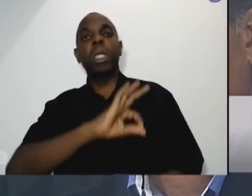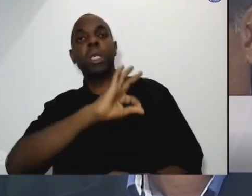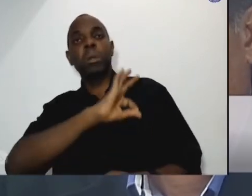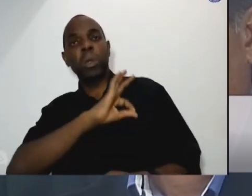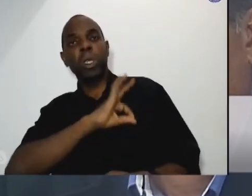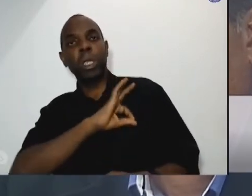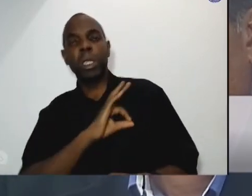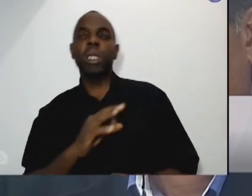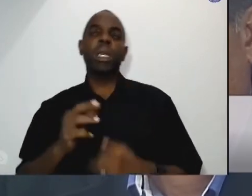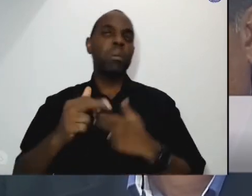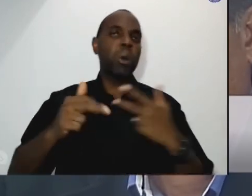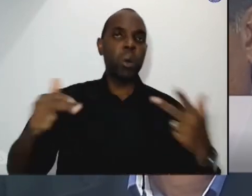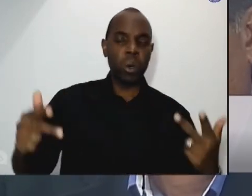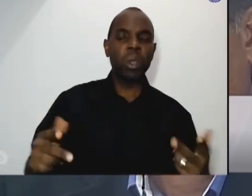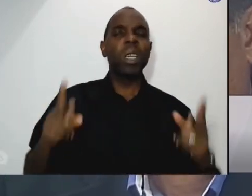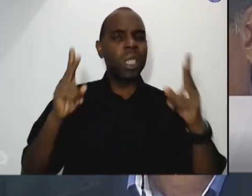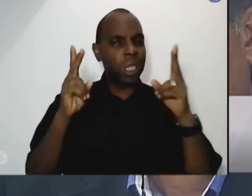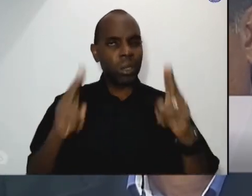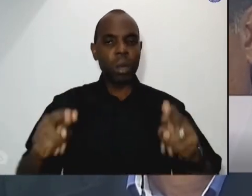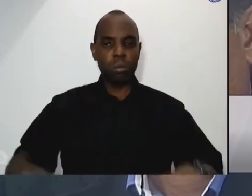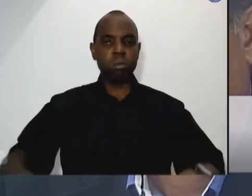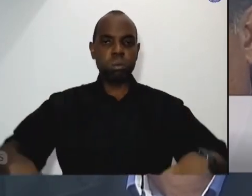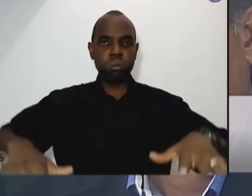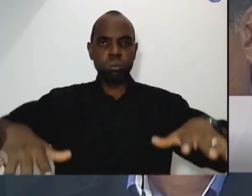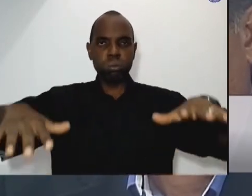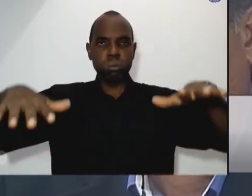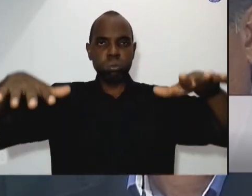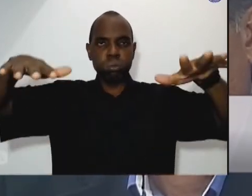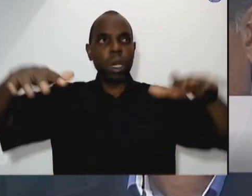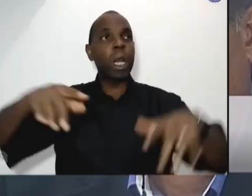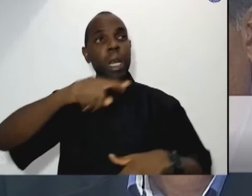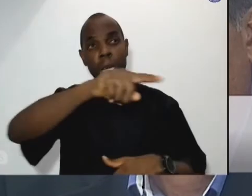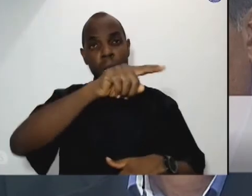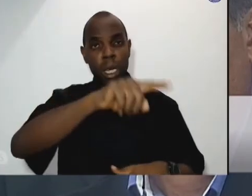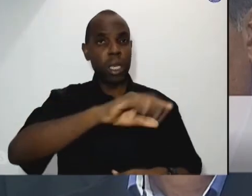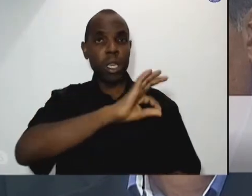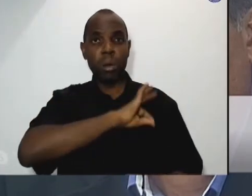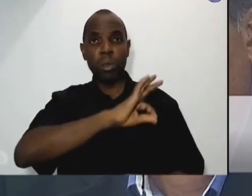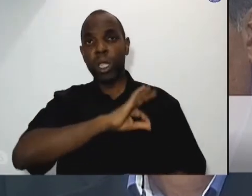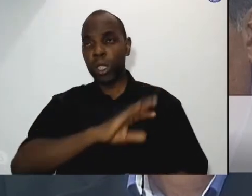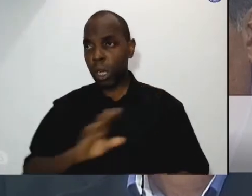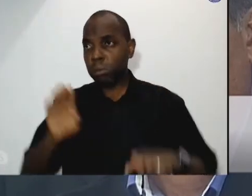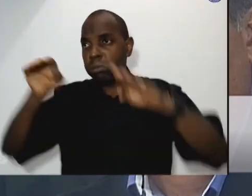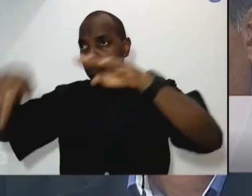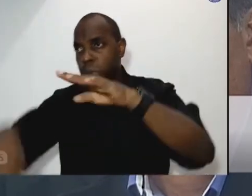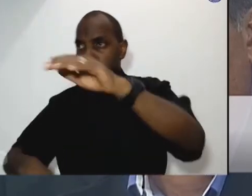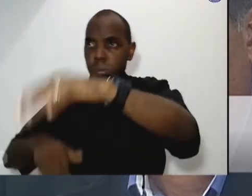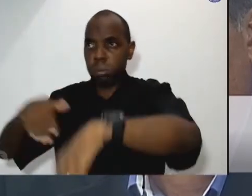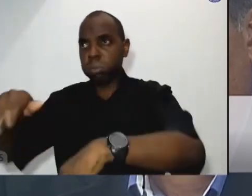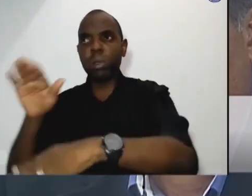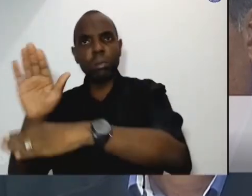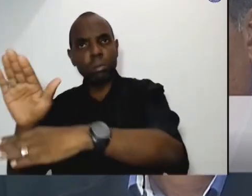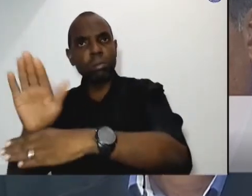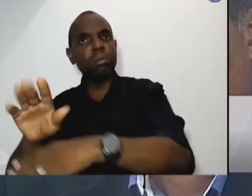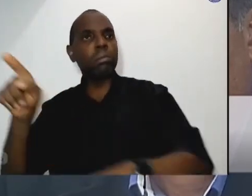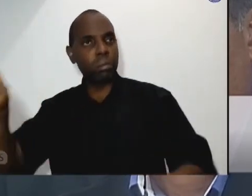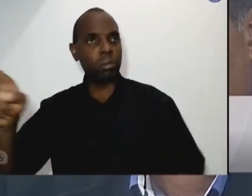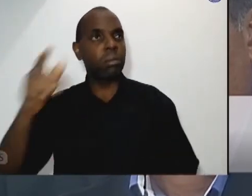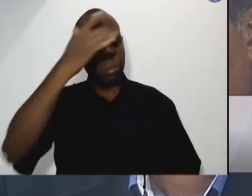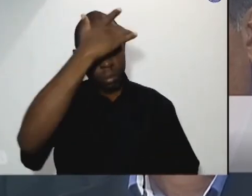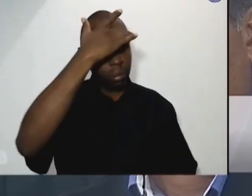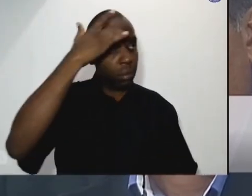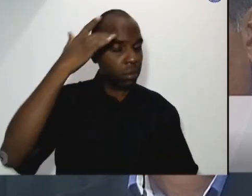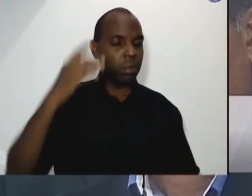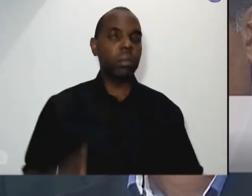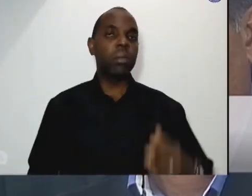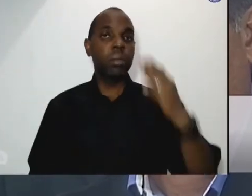eles estavam sem equipamentos e salvando vidas nas águas no nosso município então quero agradecer mais